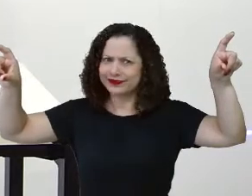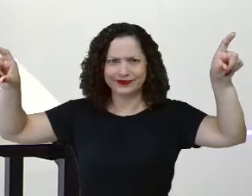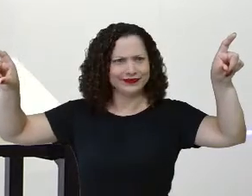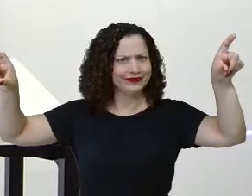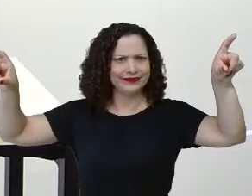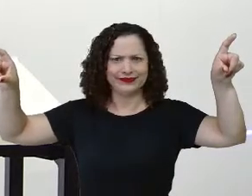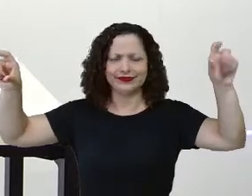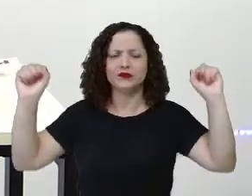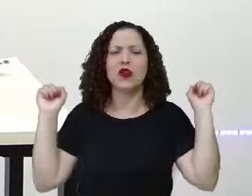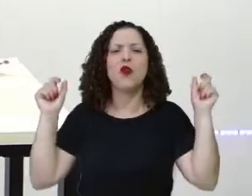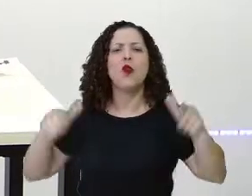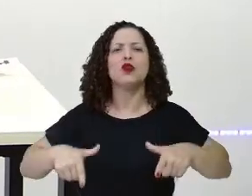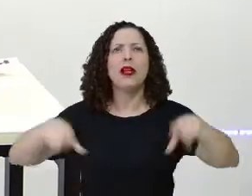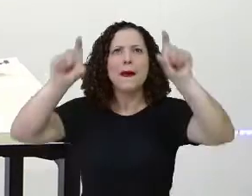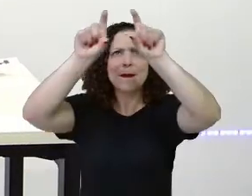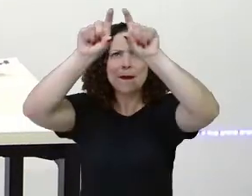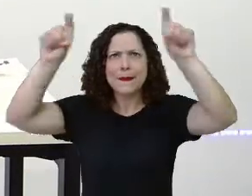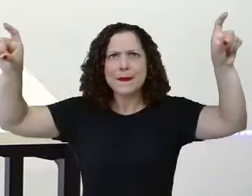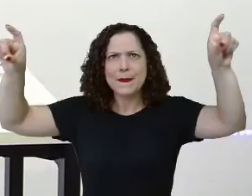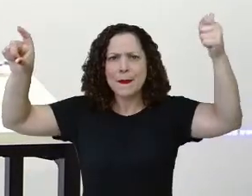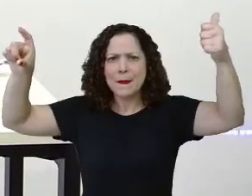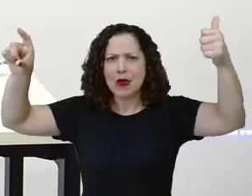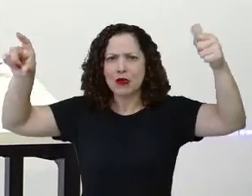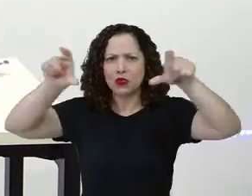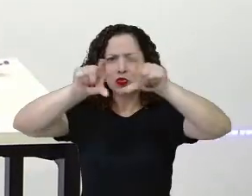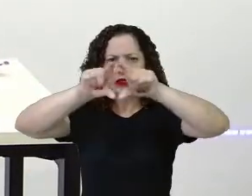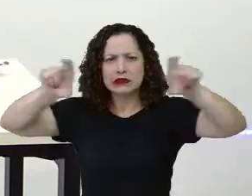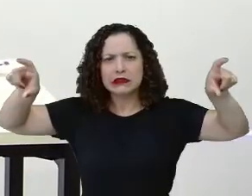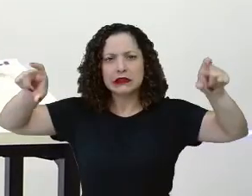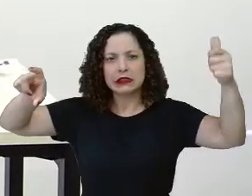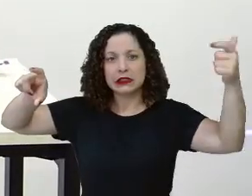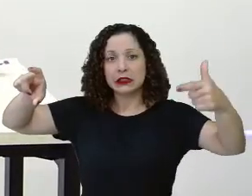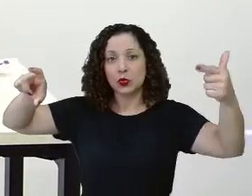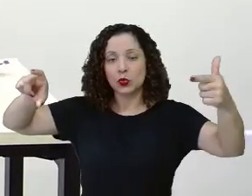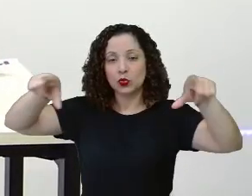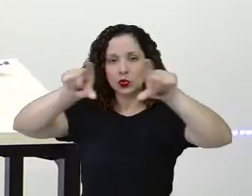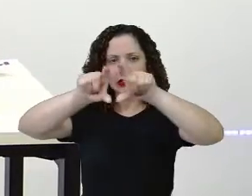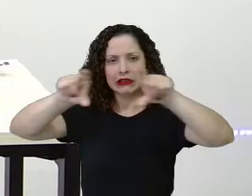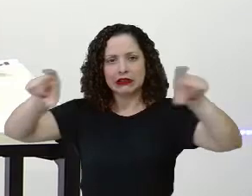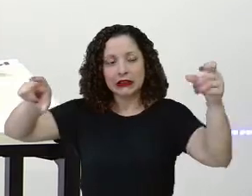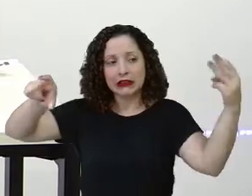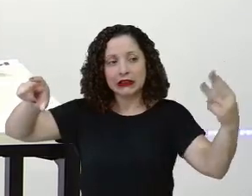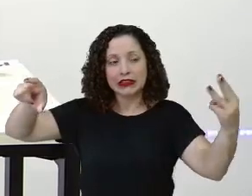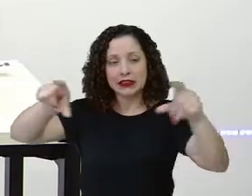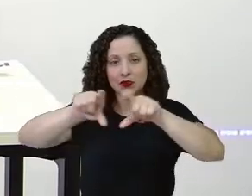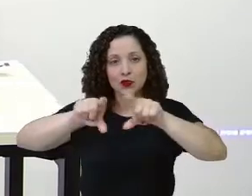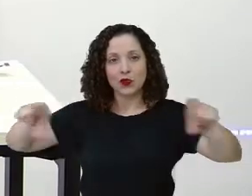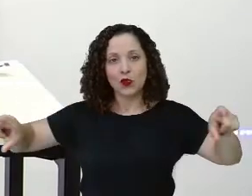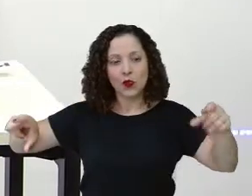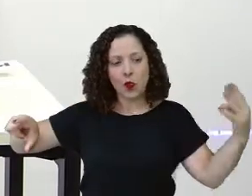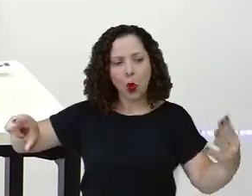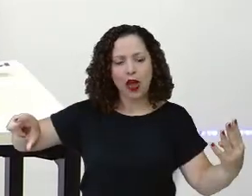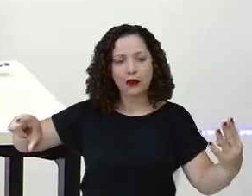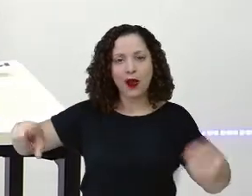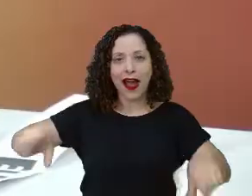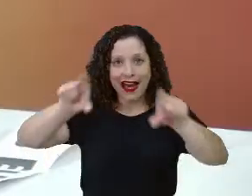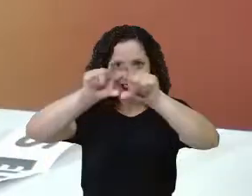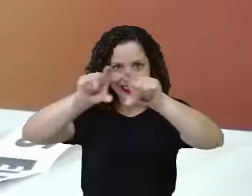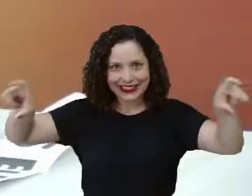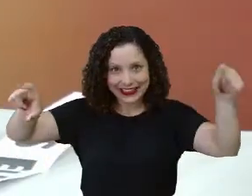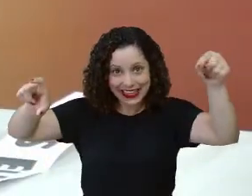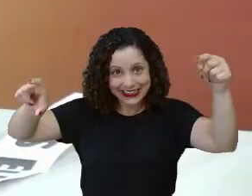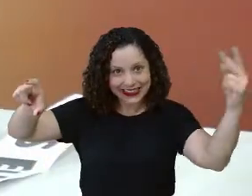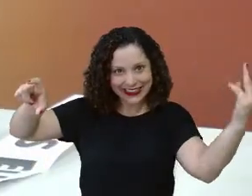Ele tá onde? No primeiro? No segundo? No terceiro? Ou no quarto verso? terceiro! No